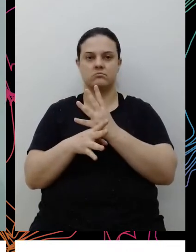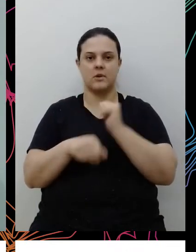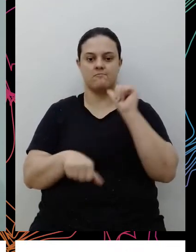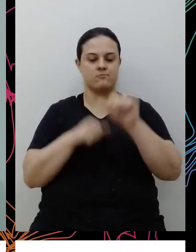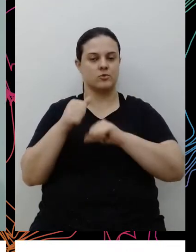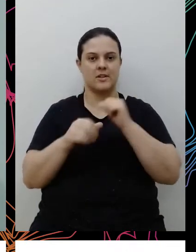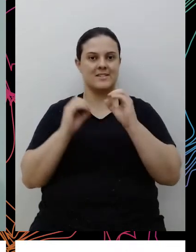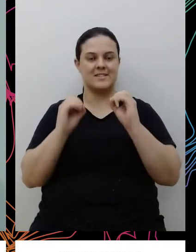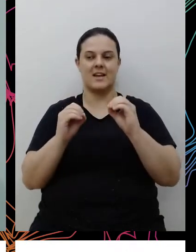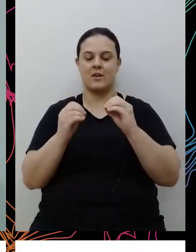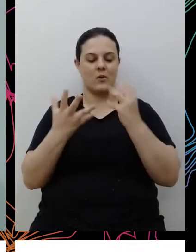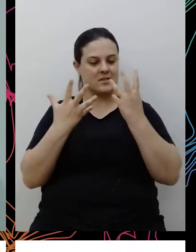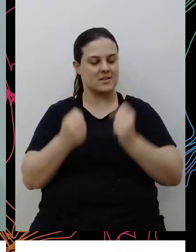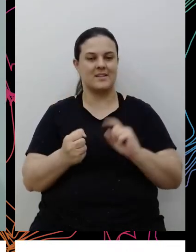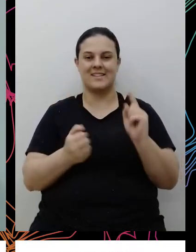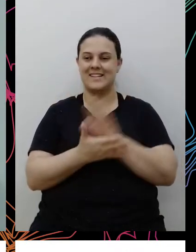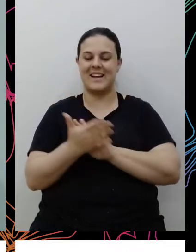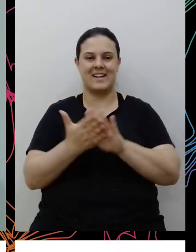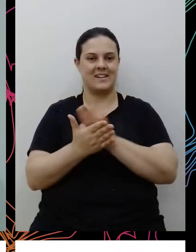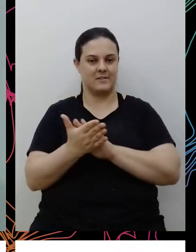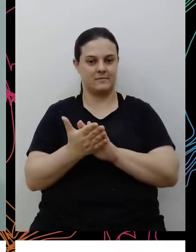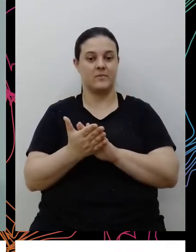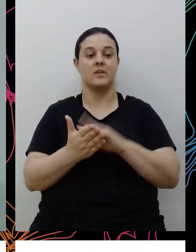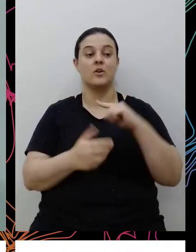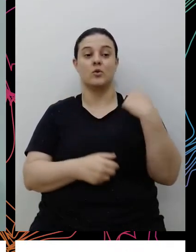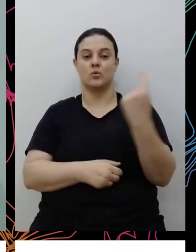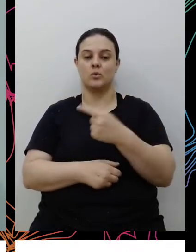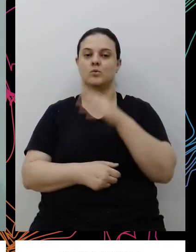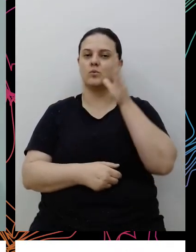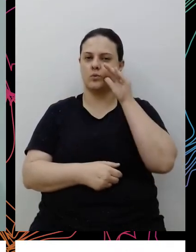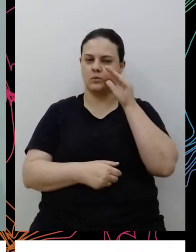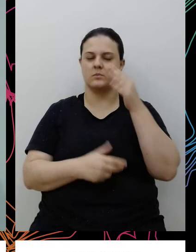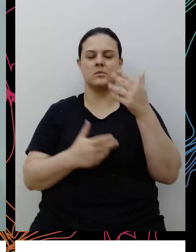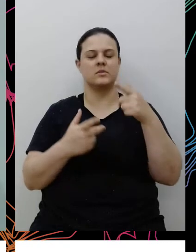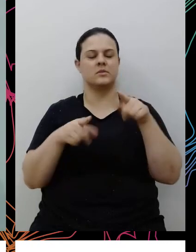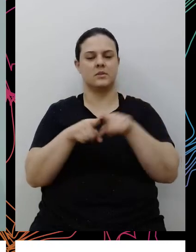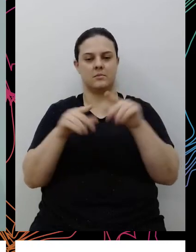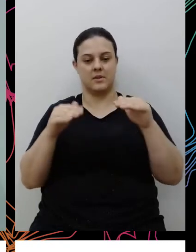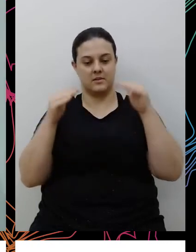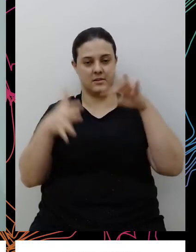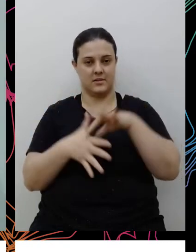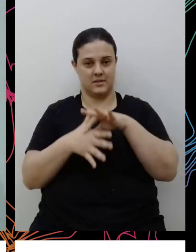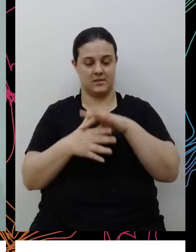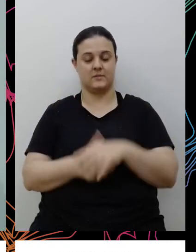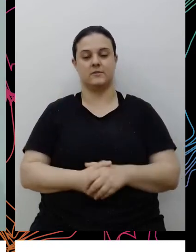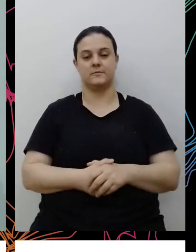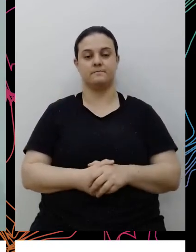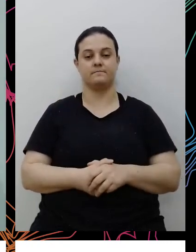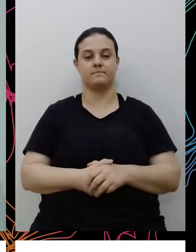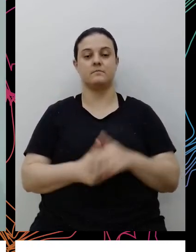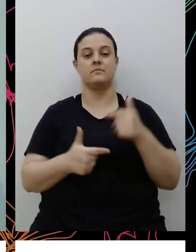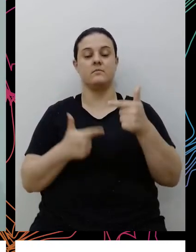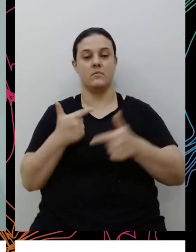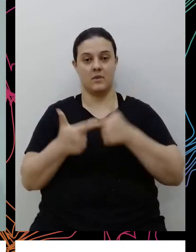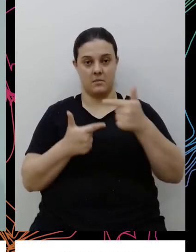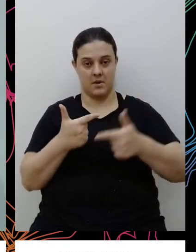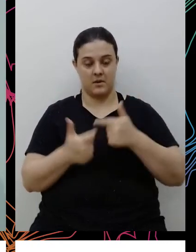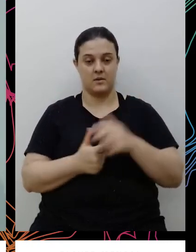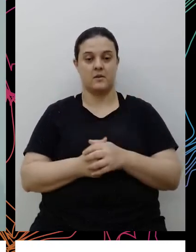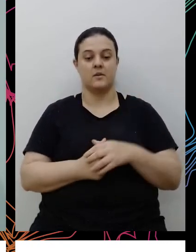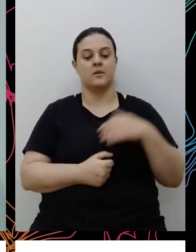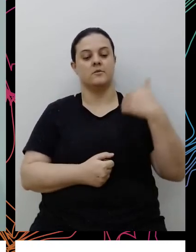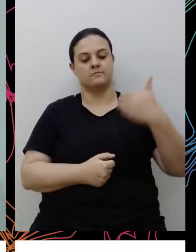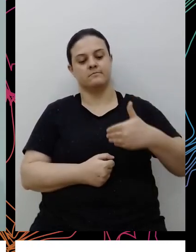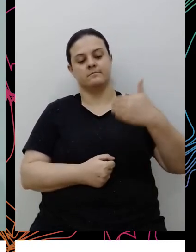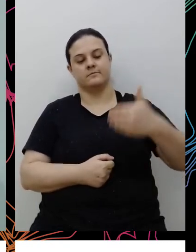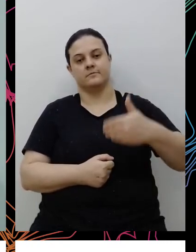entendimento de todos os colaboradores da liderança como a Scarlett trouxe, e é um trabalho contínuo,